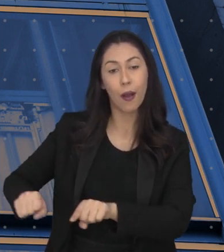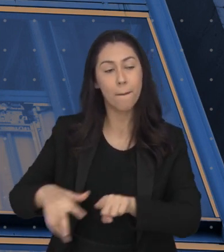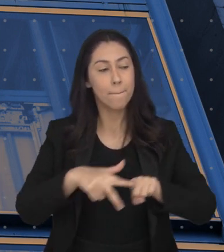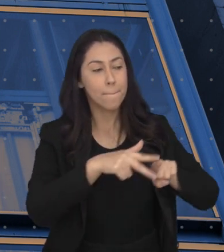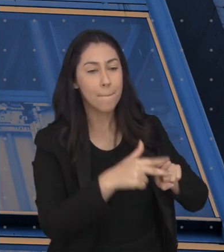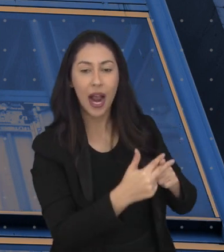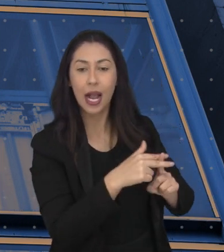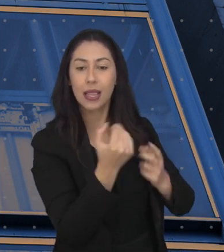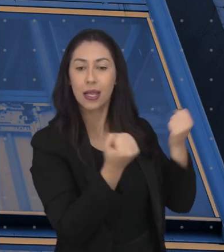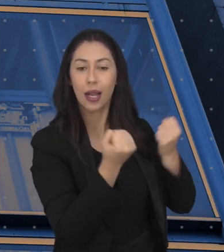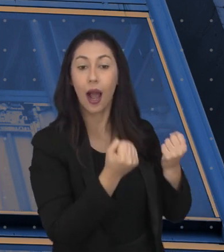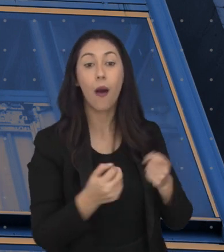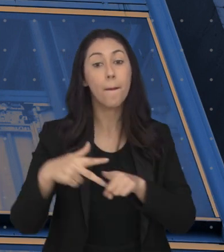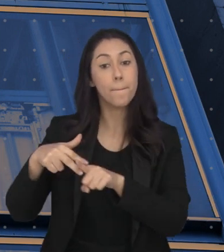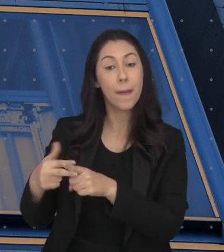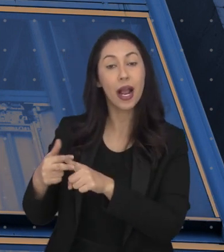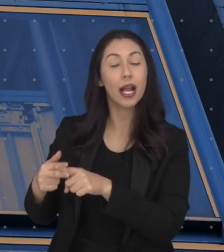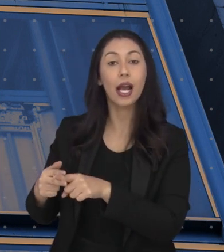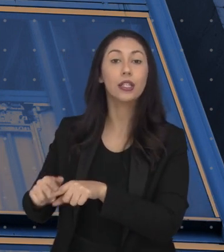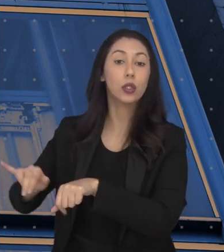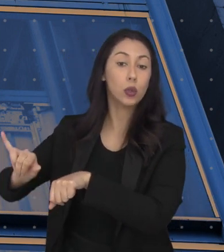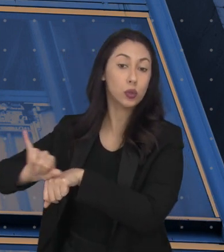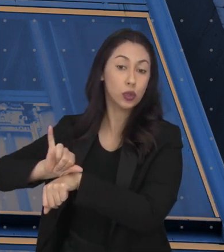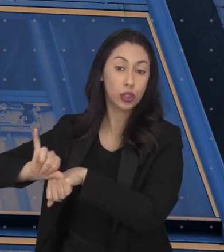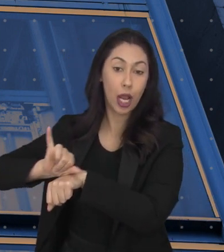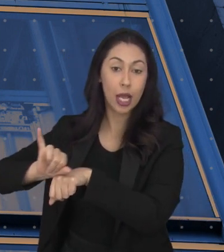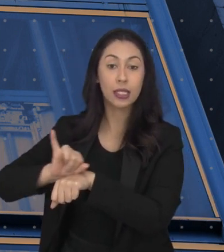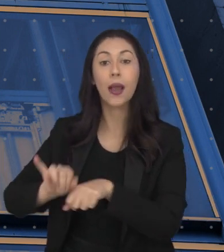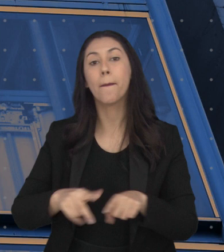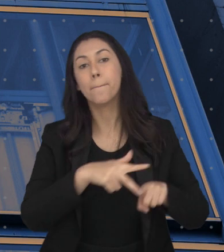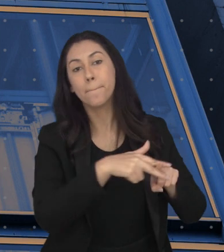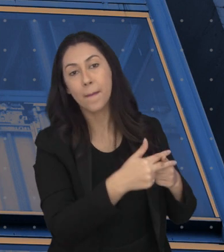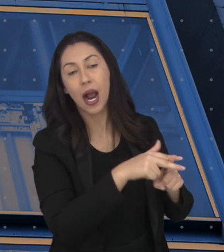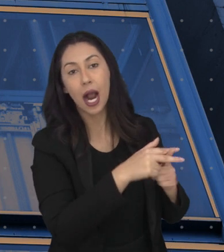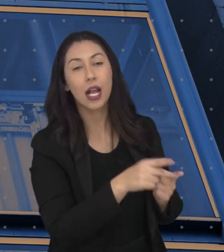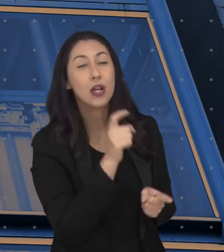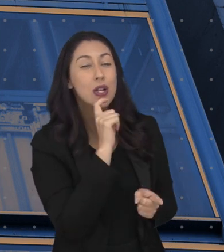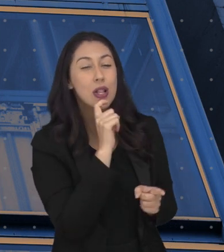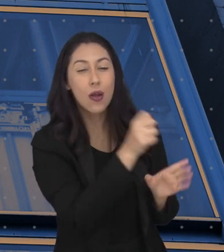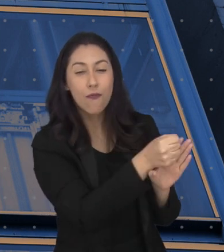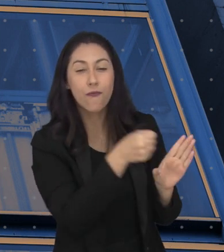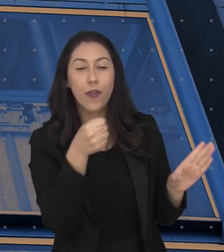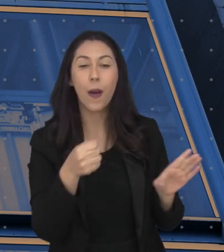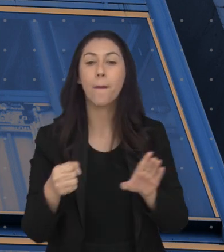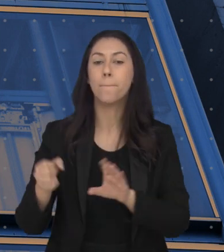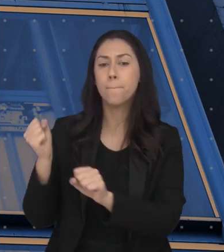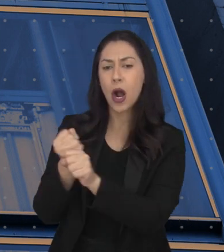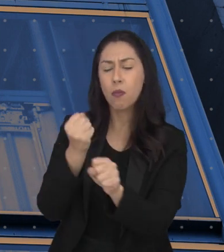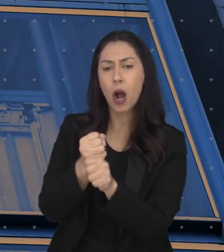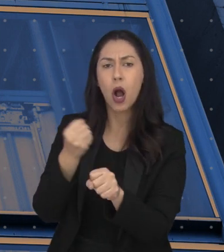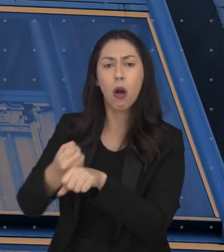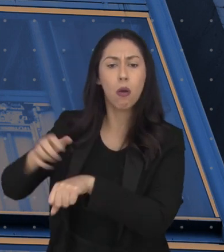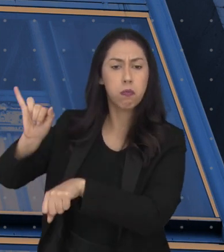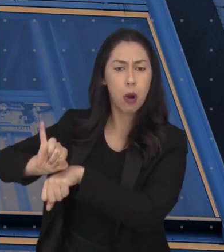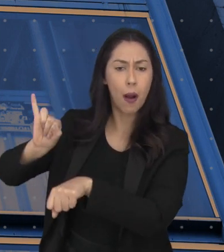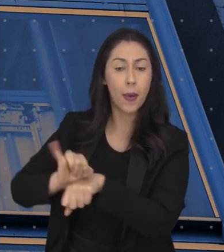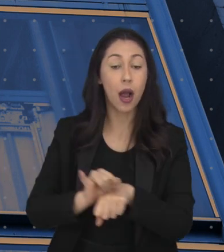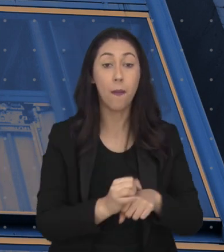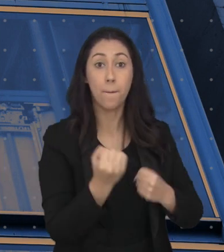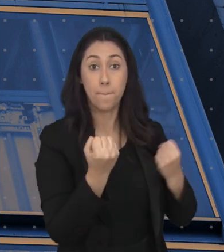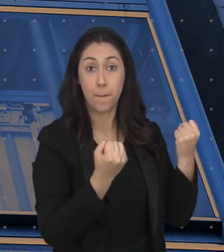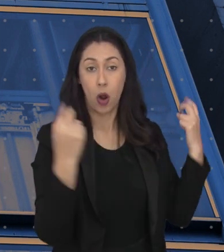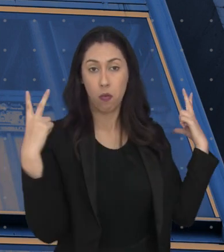automóvel, mecânico de motor a diesel, mecânico de refrigeração, montador de estruturas metálicas, motorista